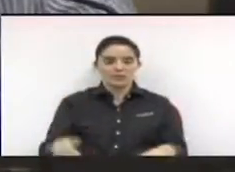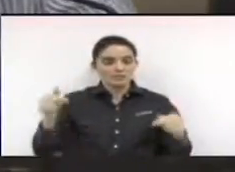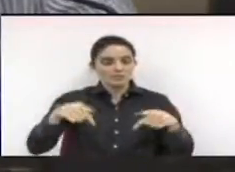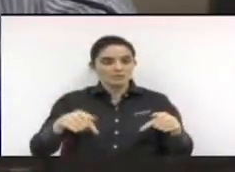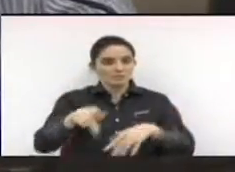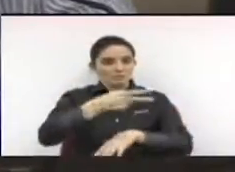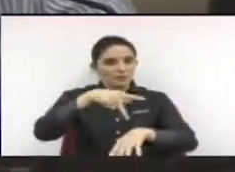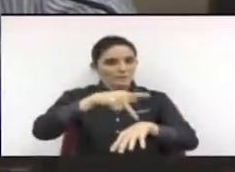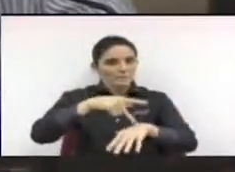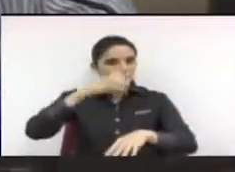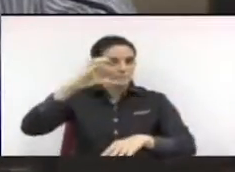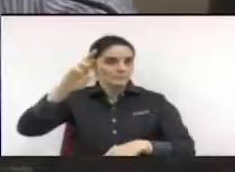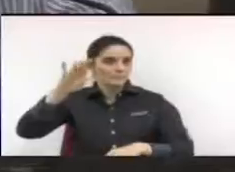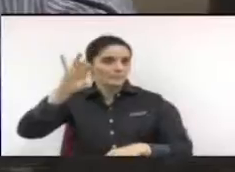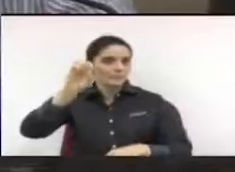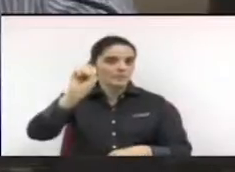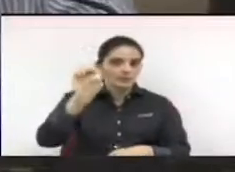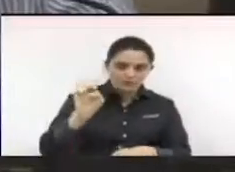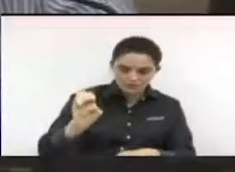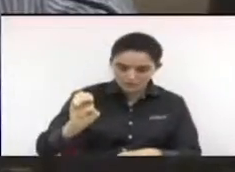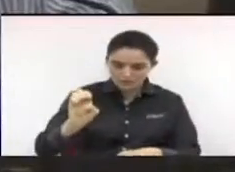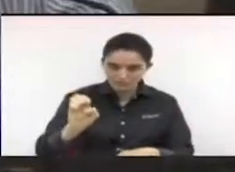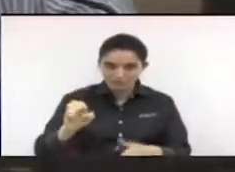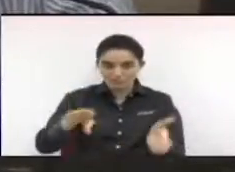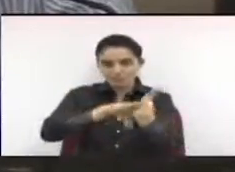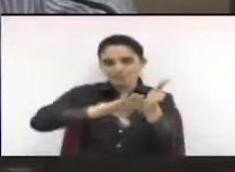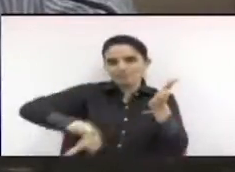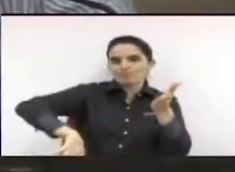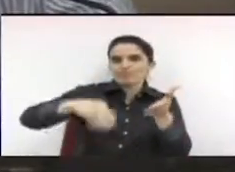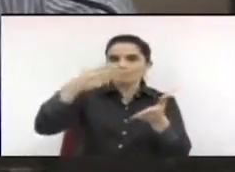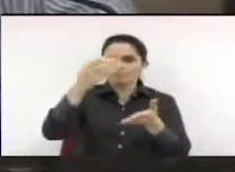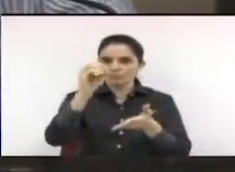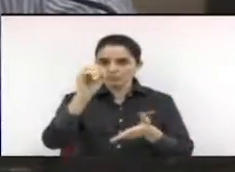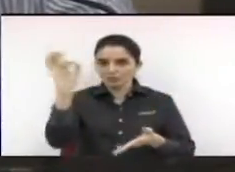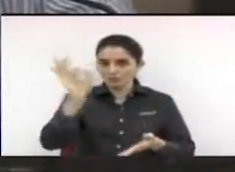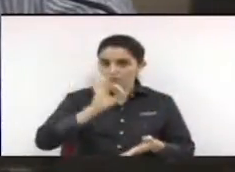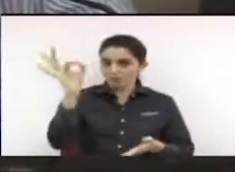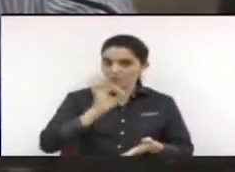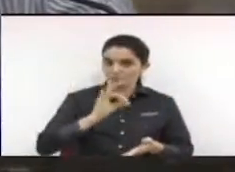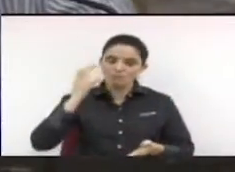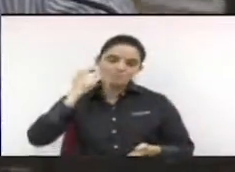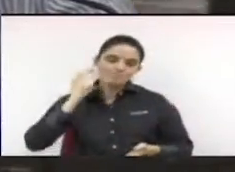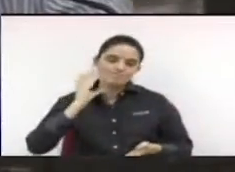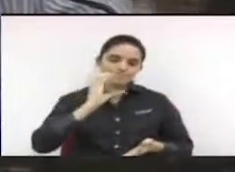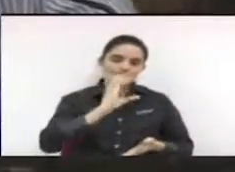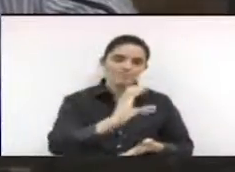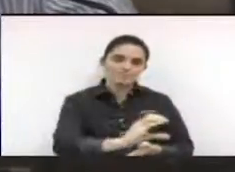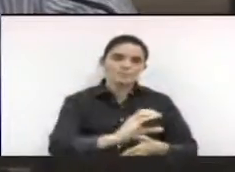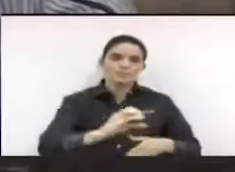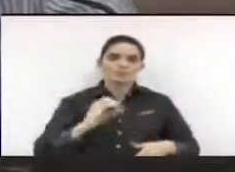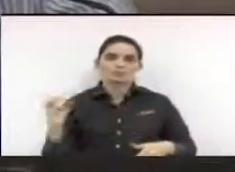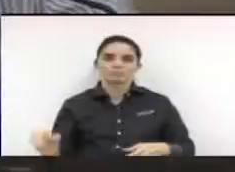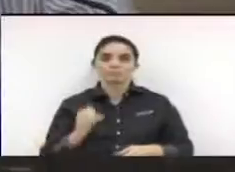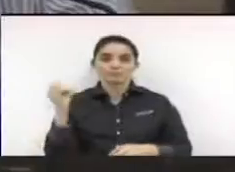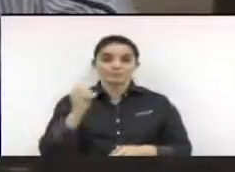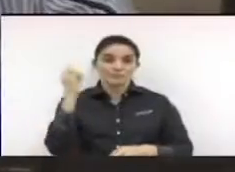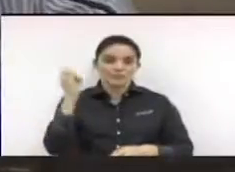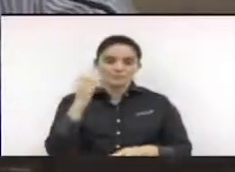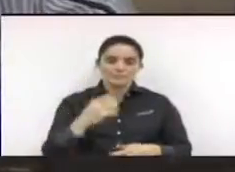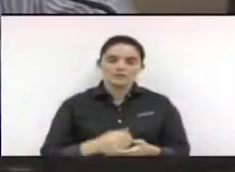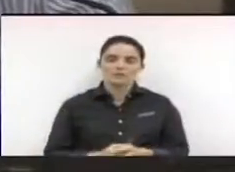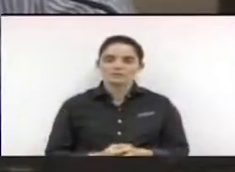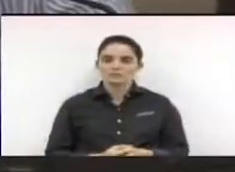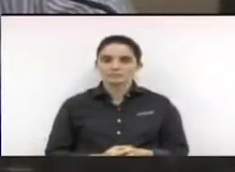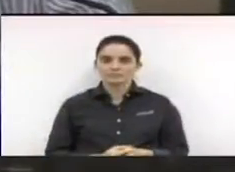poderá acarretar no corte de 30% do repasse à indústria pelo governo federal para o Sistema